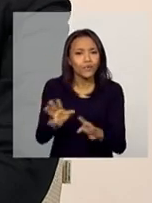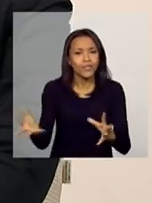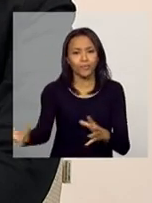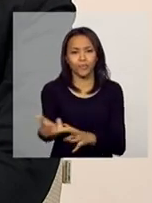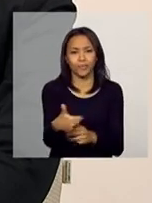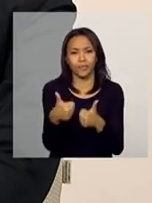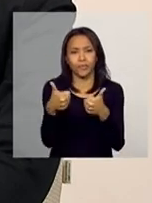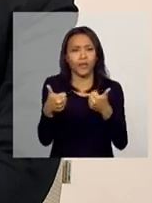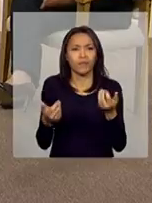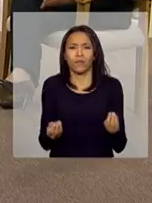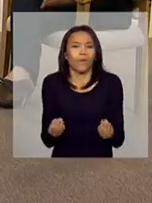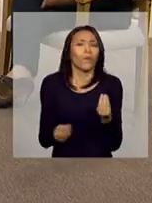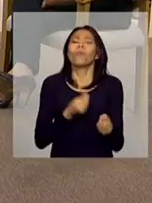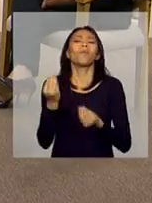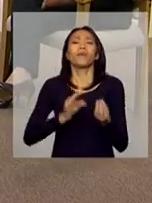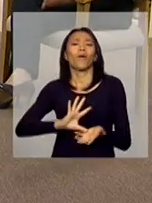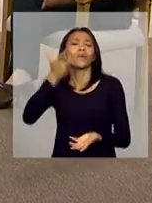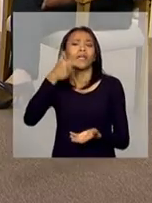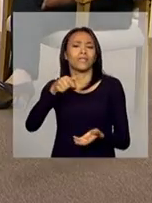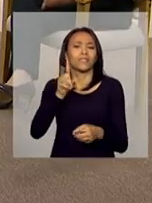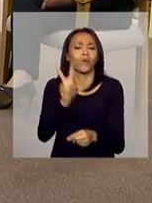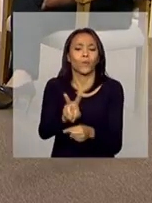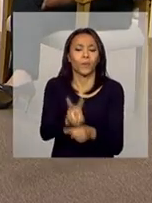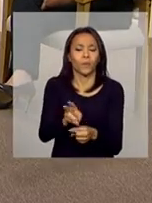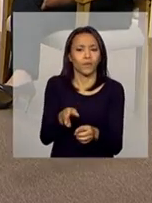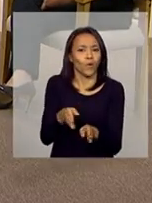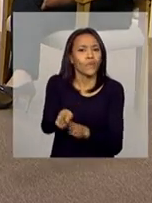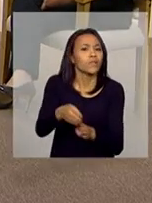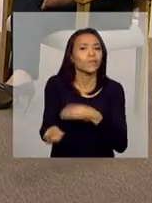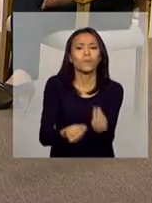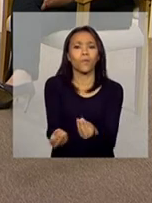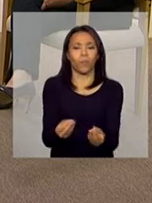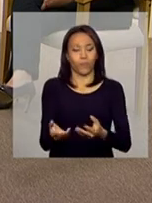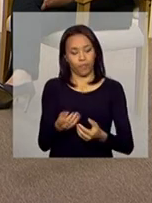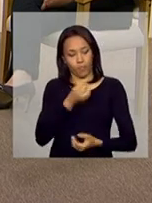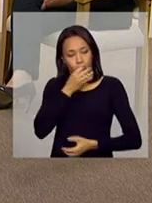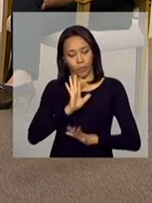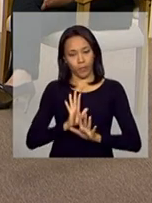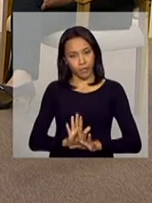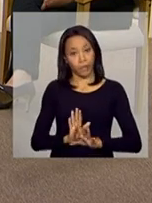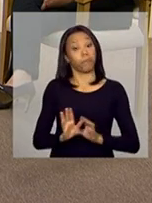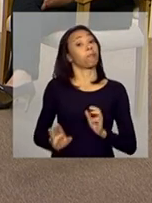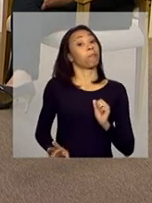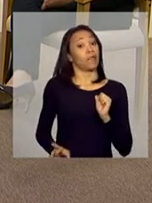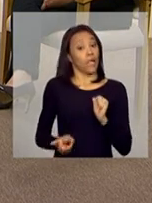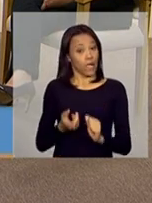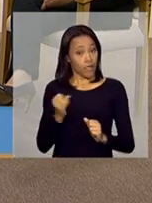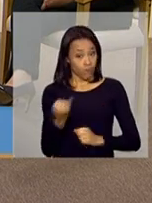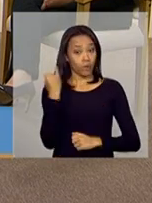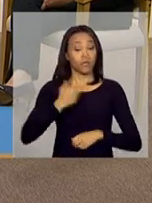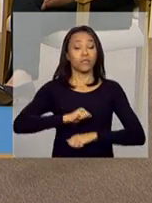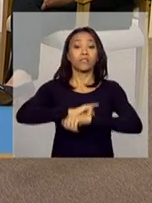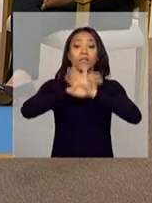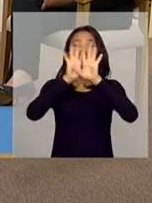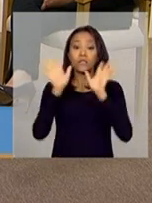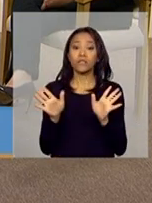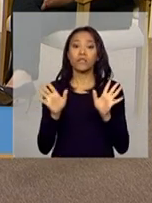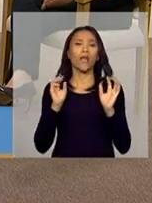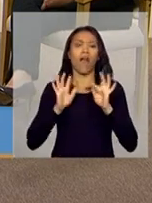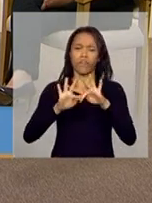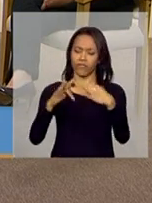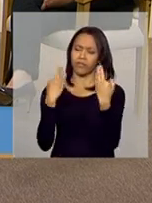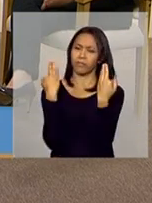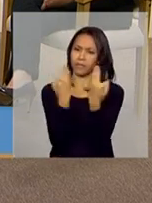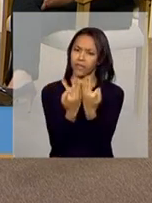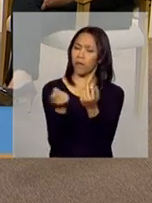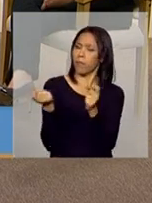as é que se aciona esse acompanhamento? Então, o acompanhamento... Bom, primeiramente, é importante esclarecer que a família, ela pode ser